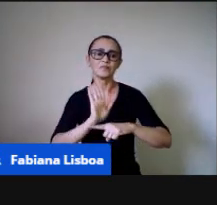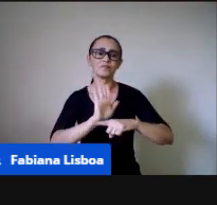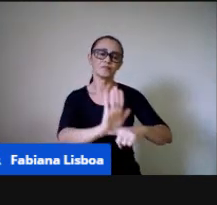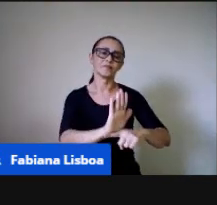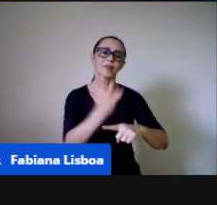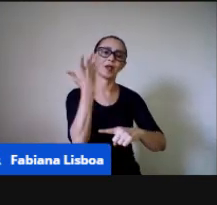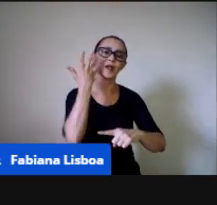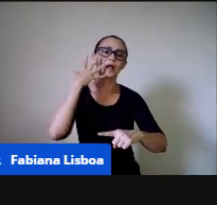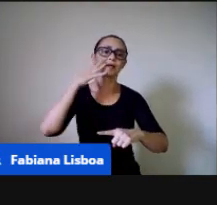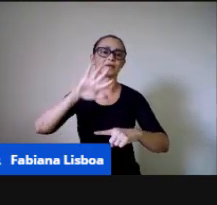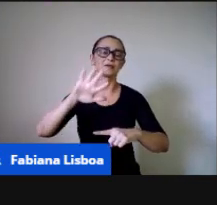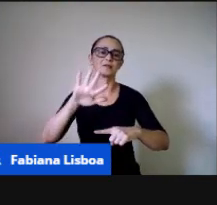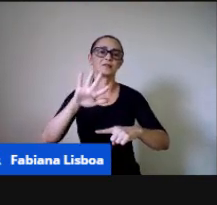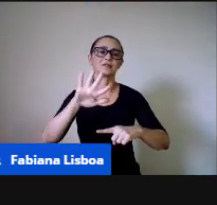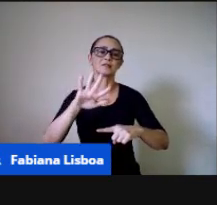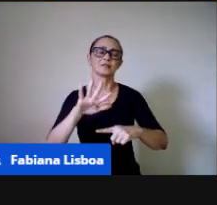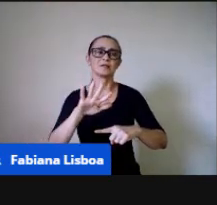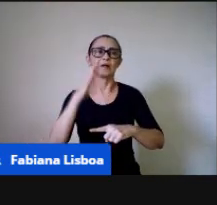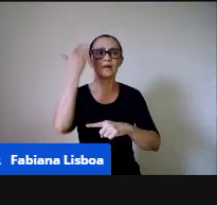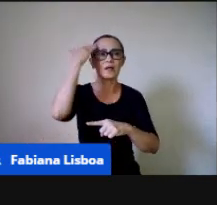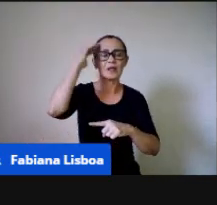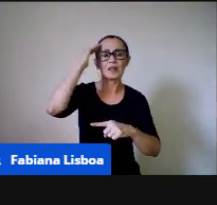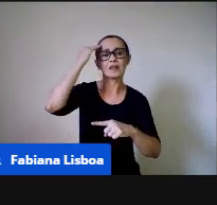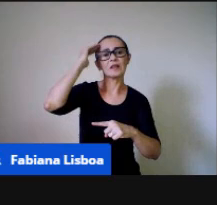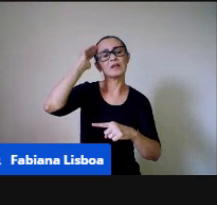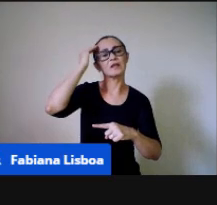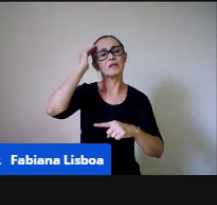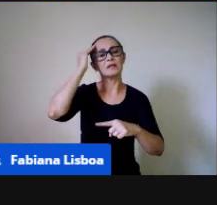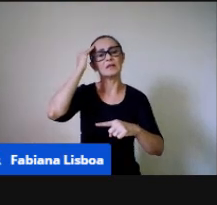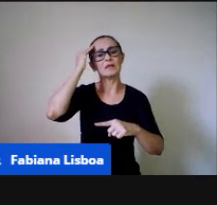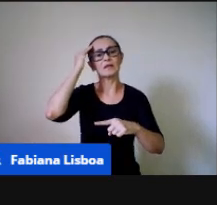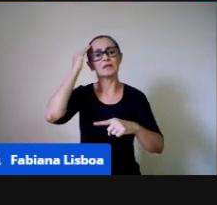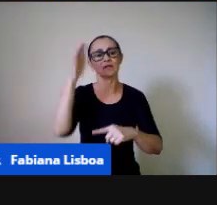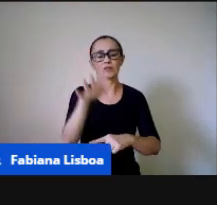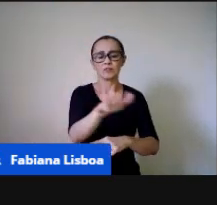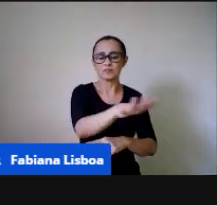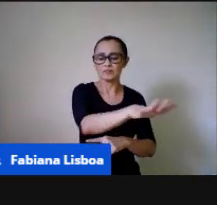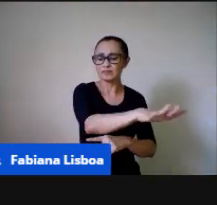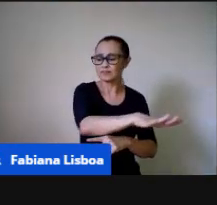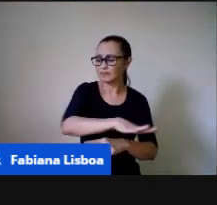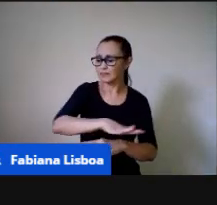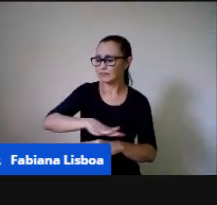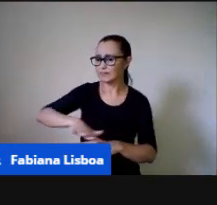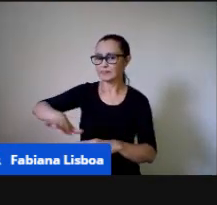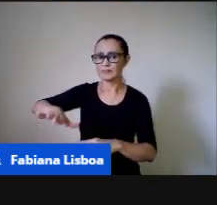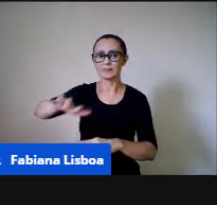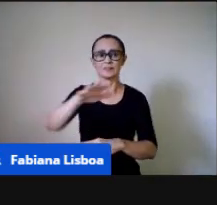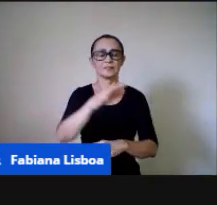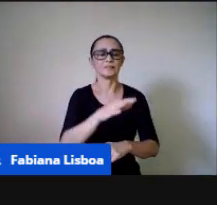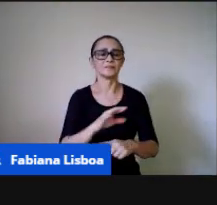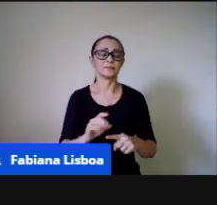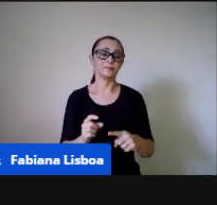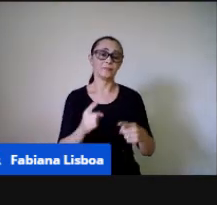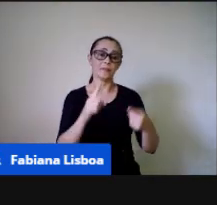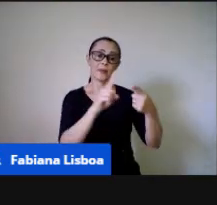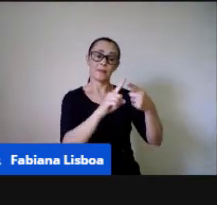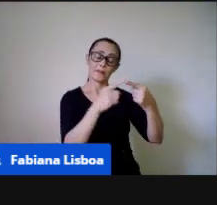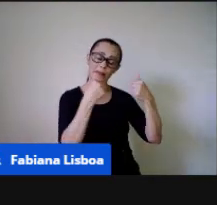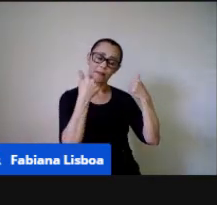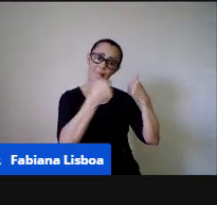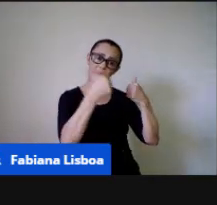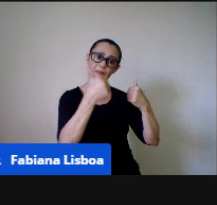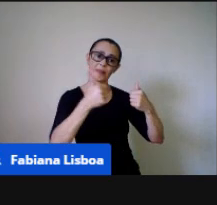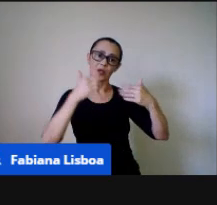terem essa compreensão e essa noção espacial, primeiramente do seu corpo, né, e aí o seu